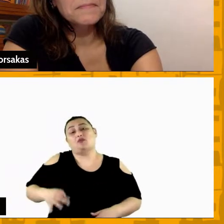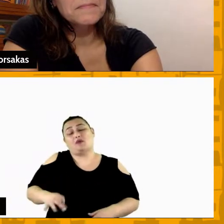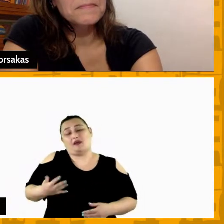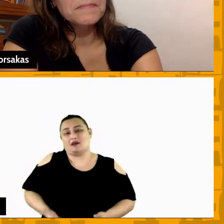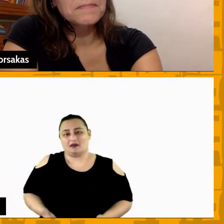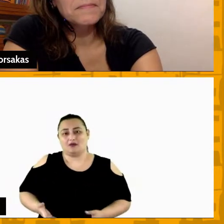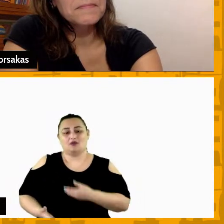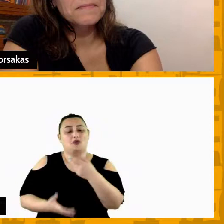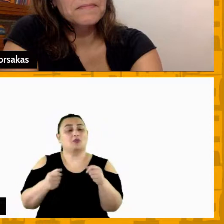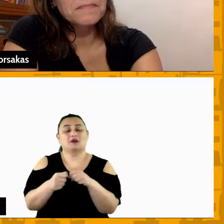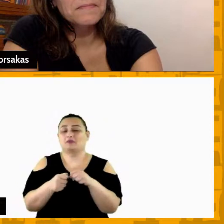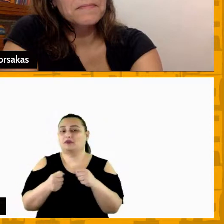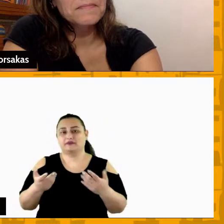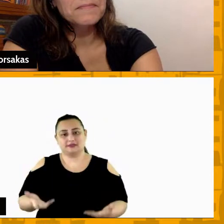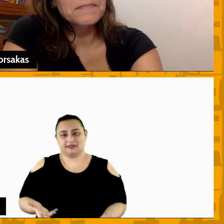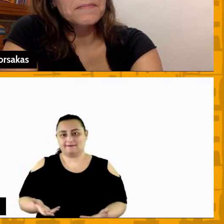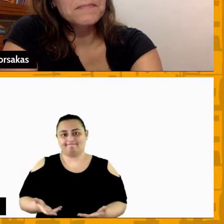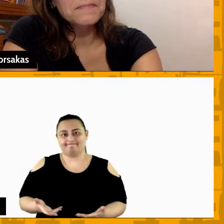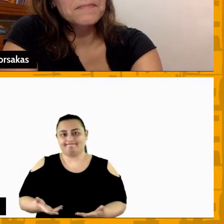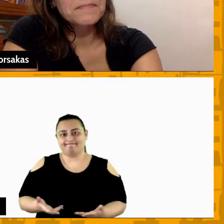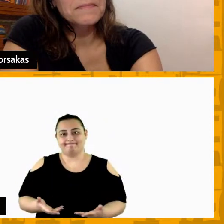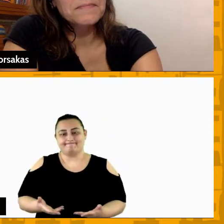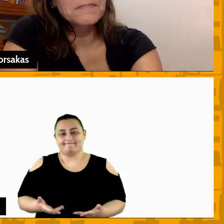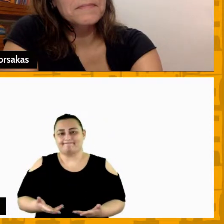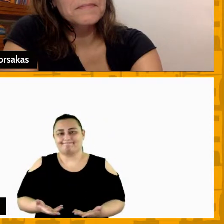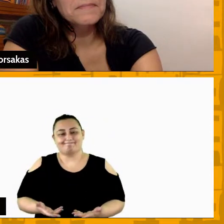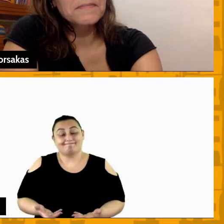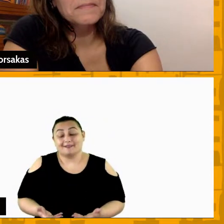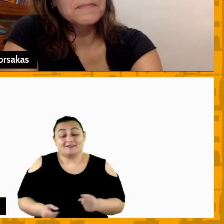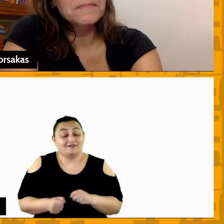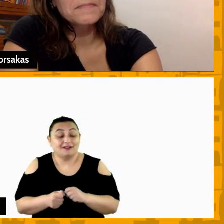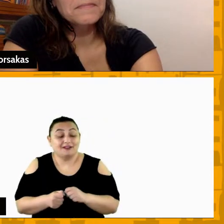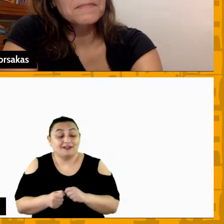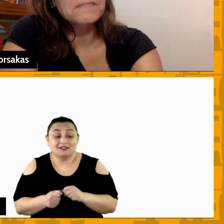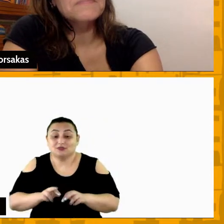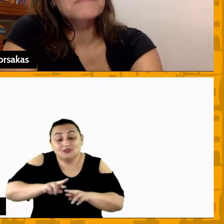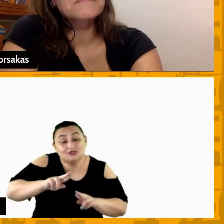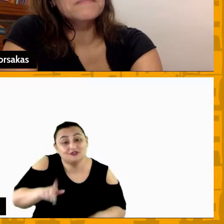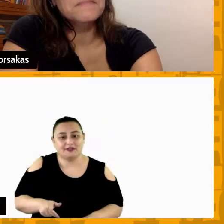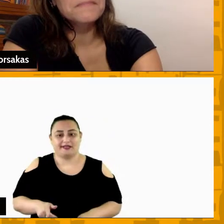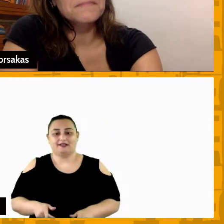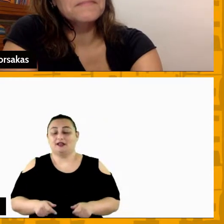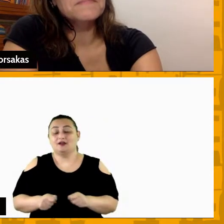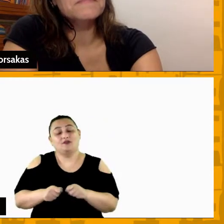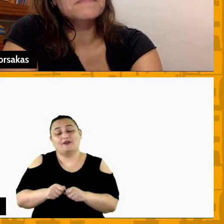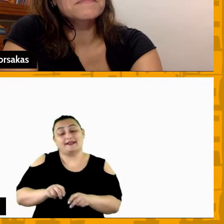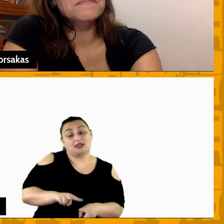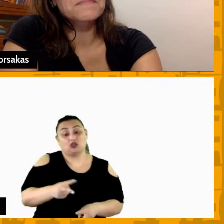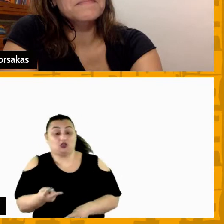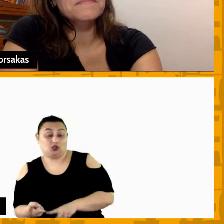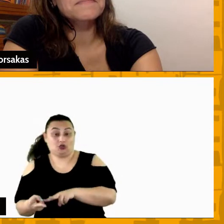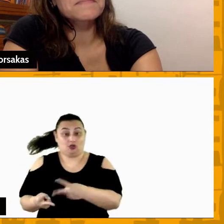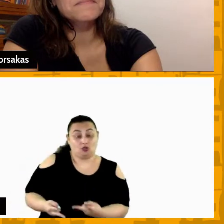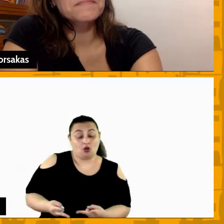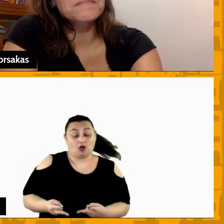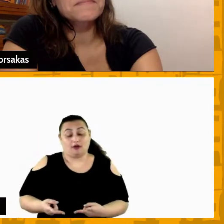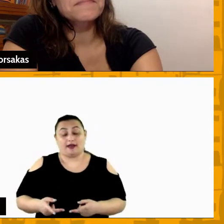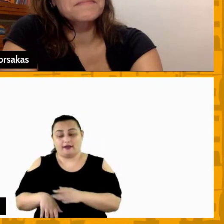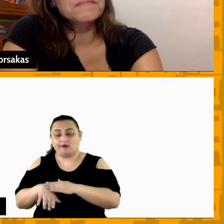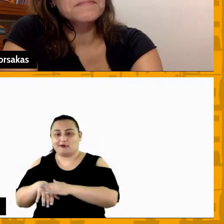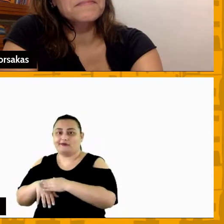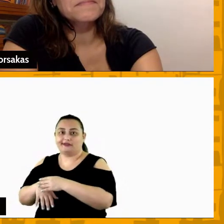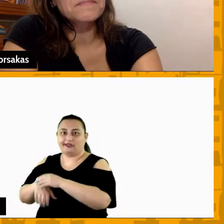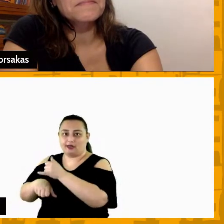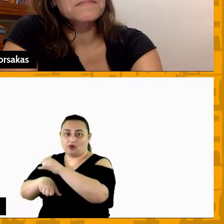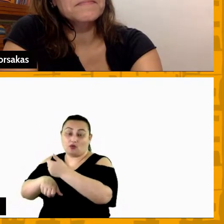como é que a gente pode fazer faz um step faz alguma coisa diferente faz a troca e a gente conversei com o Elinho que veio essa